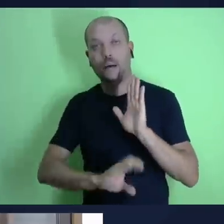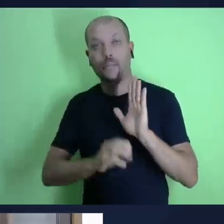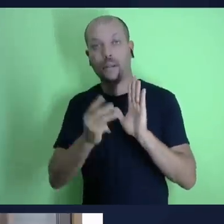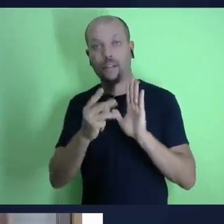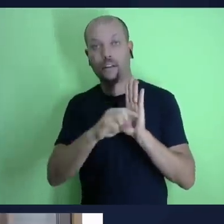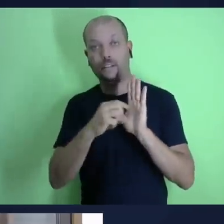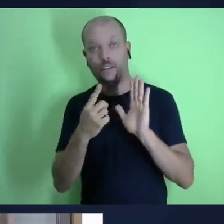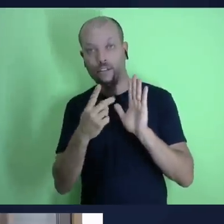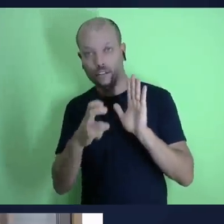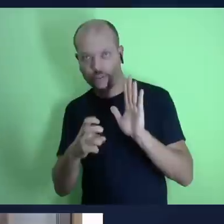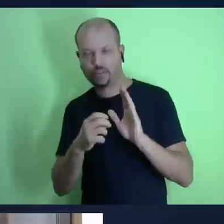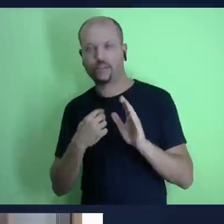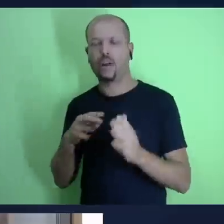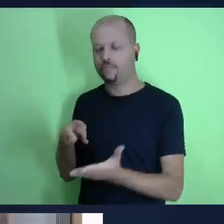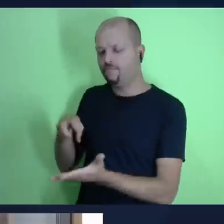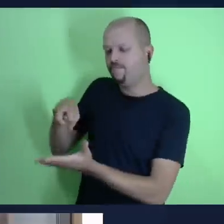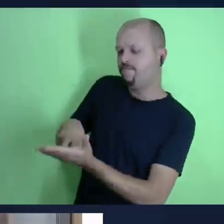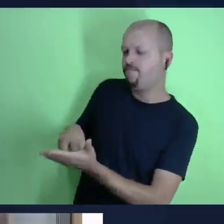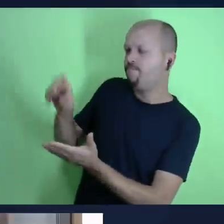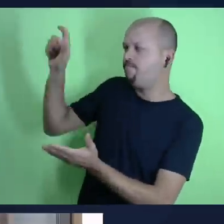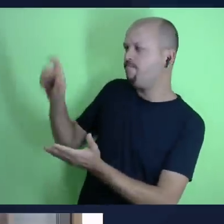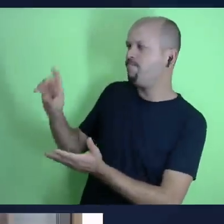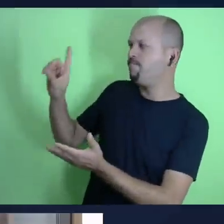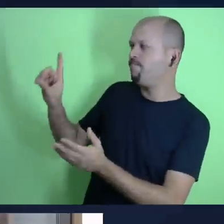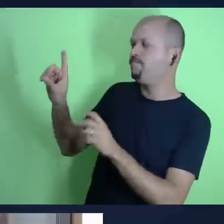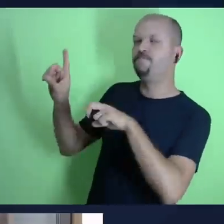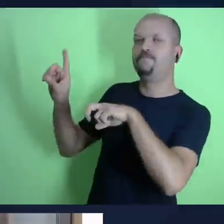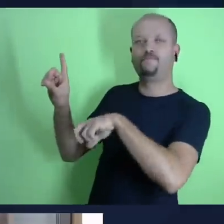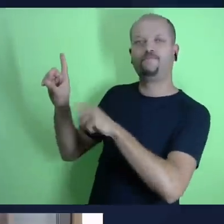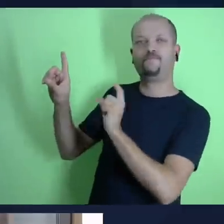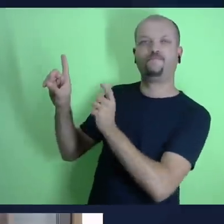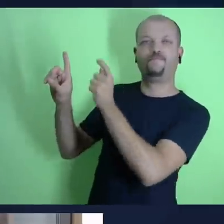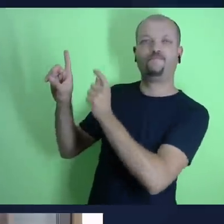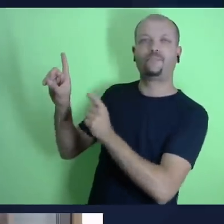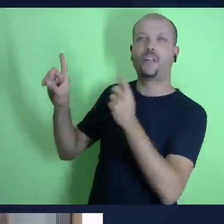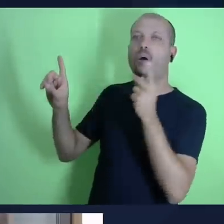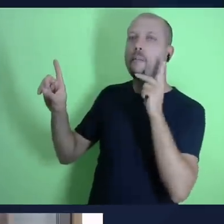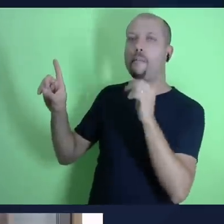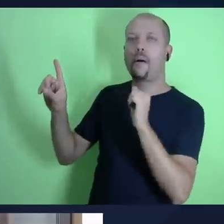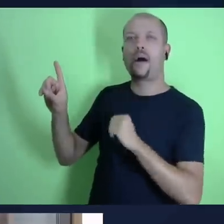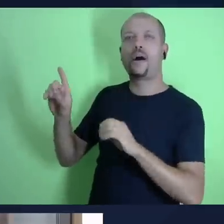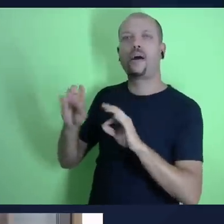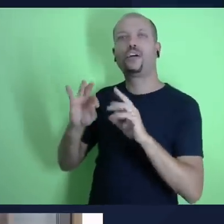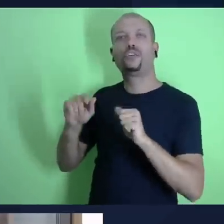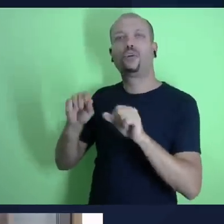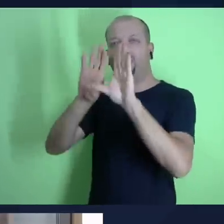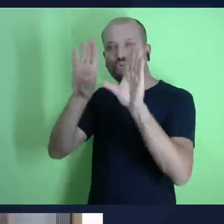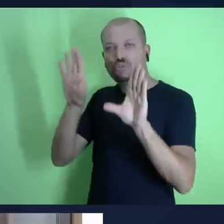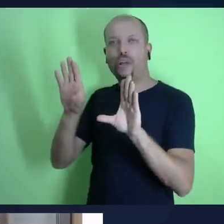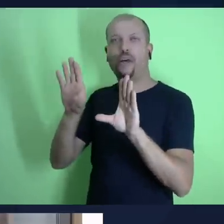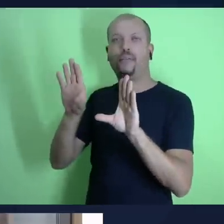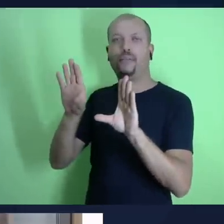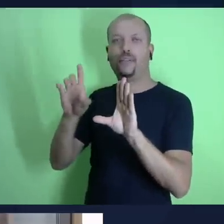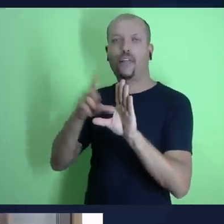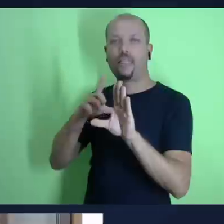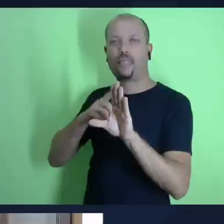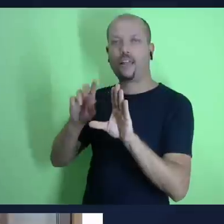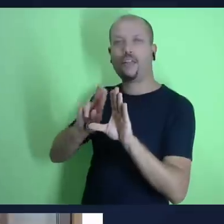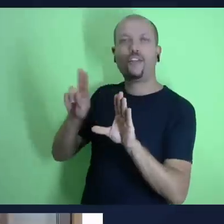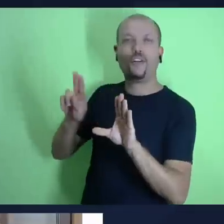aos efésios ele está te dizendo que todos os cristãos fazem parte da família de deus que imagem é levantada